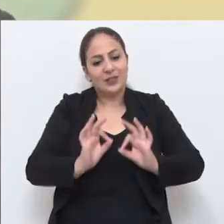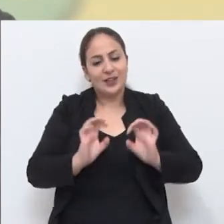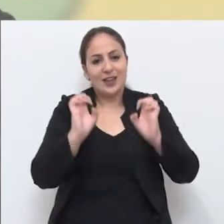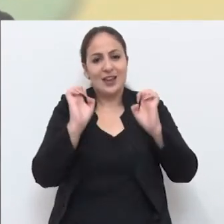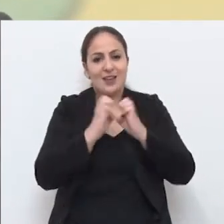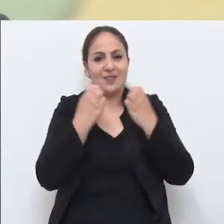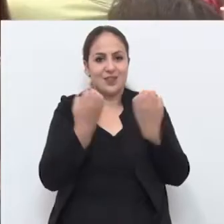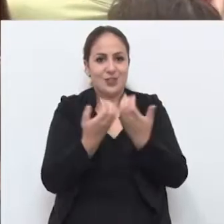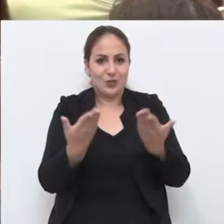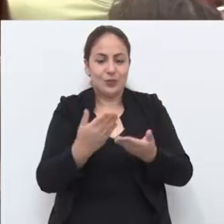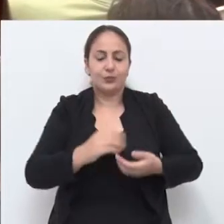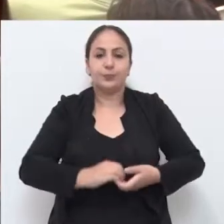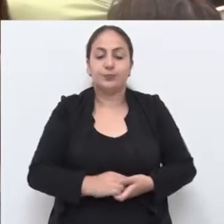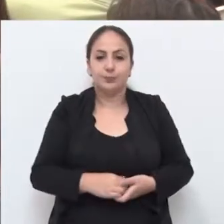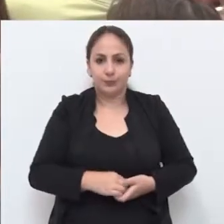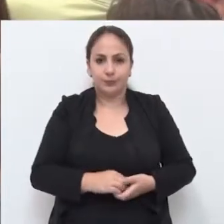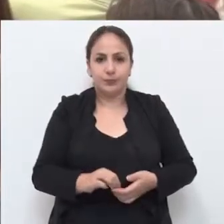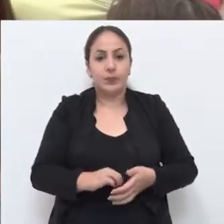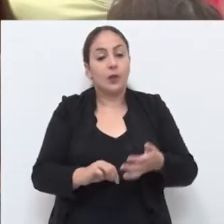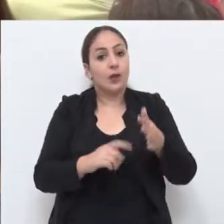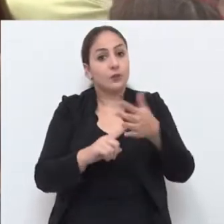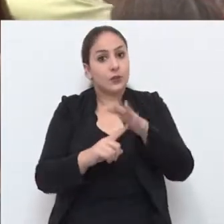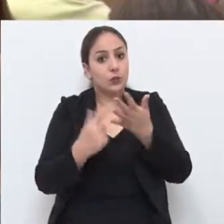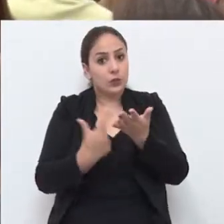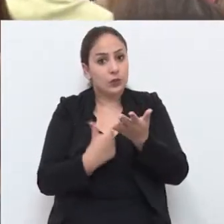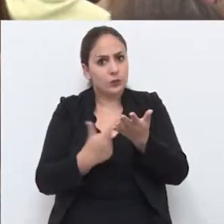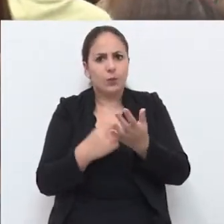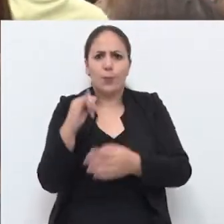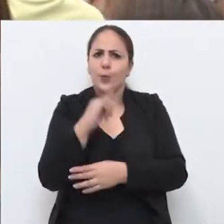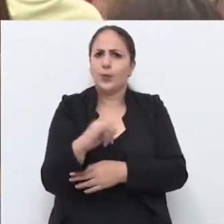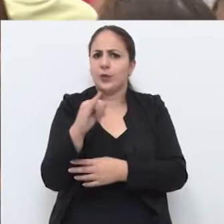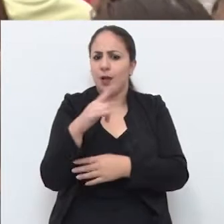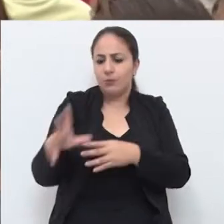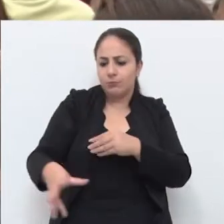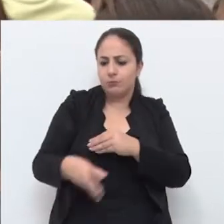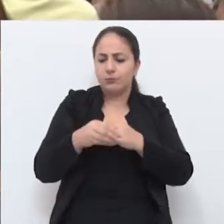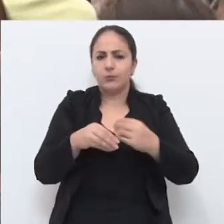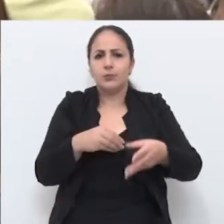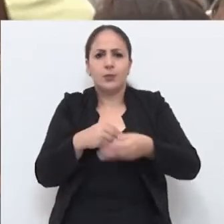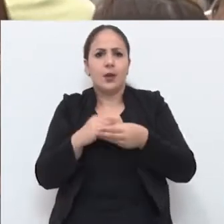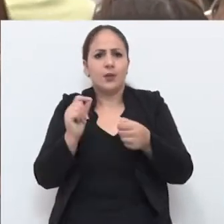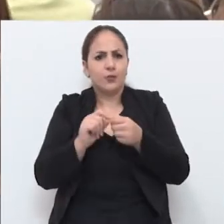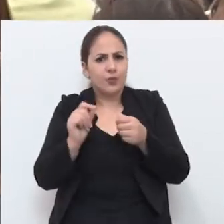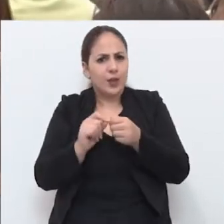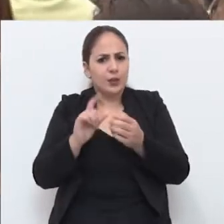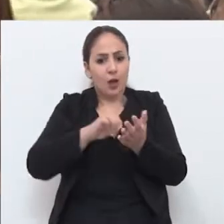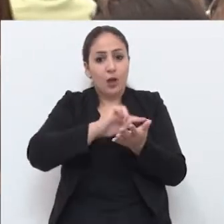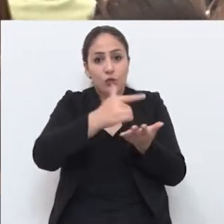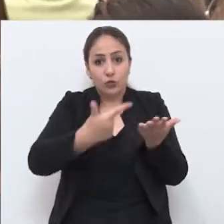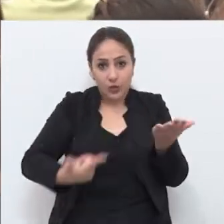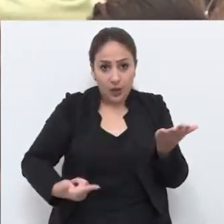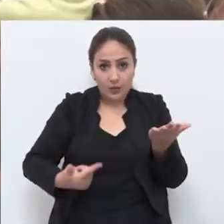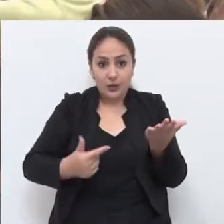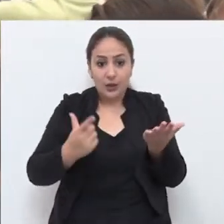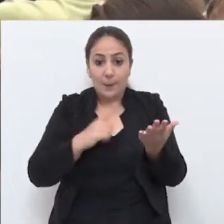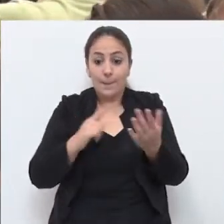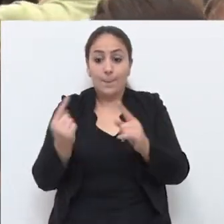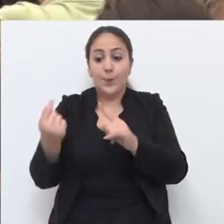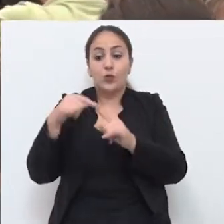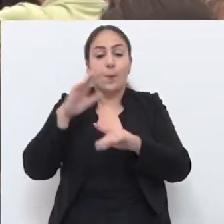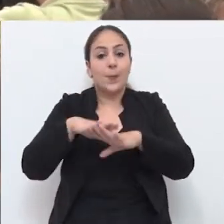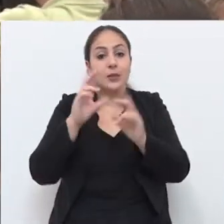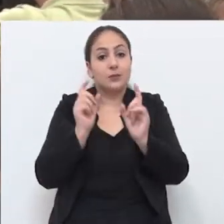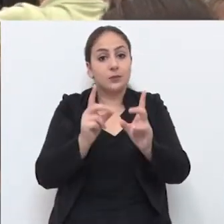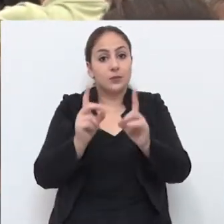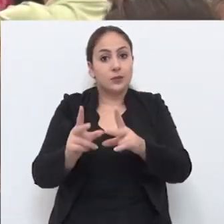organizando esse evento hoje. A Feira do Livro é muito importante, porque ela complementa o que é feito na jornada, ela tem um apelo e um viés